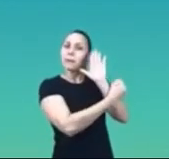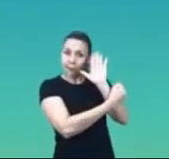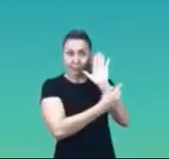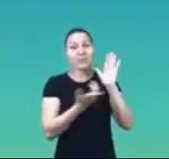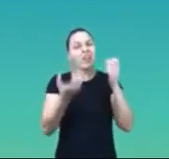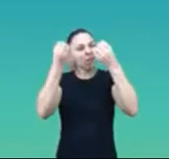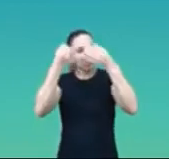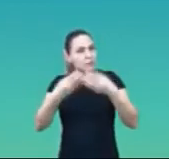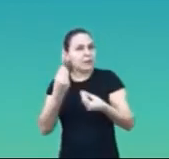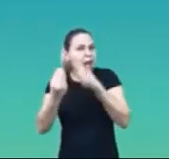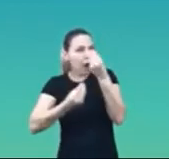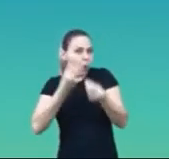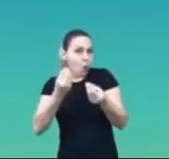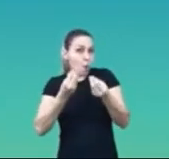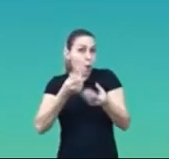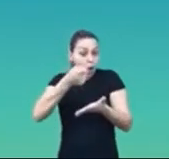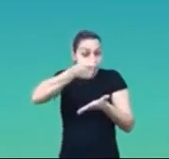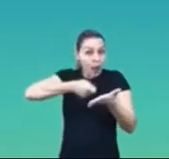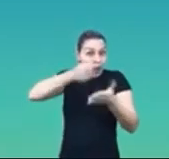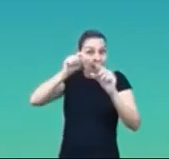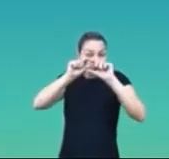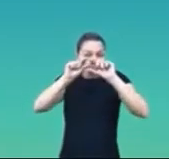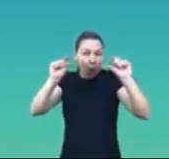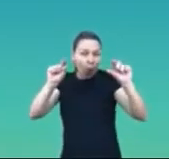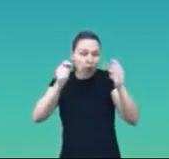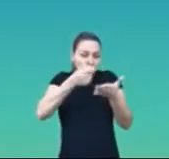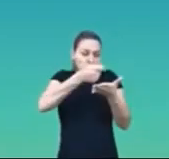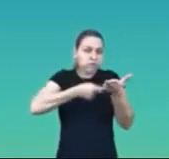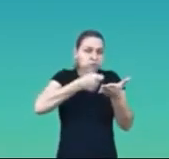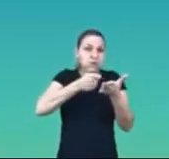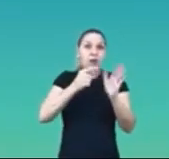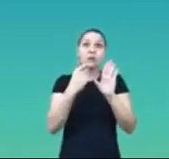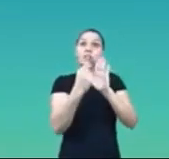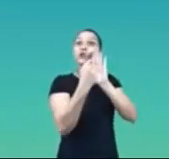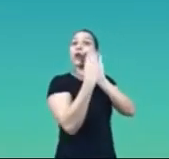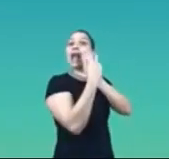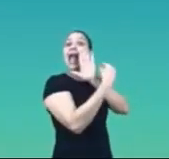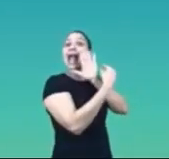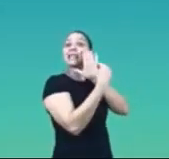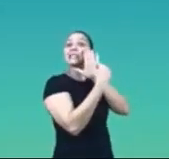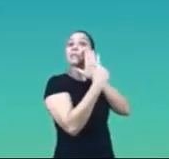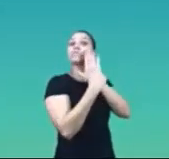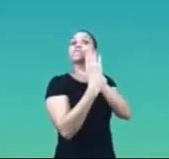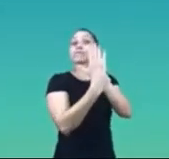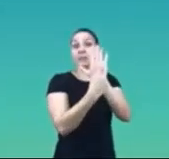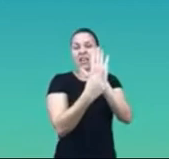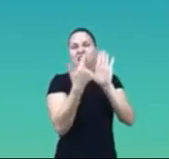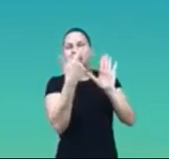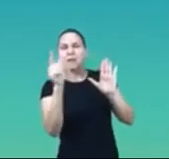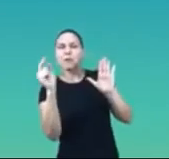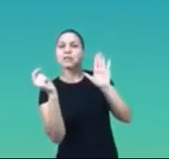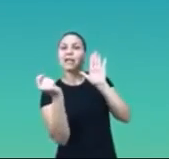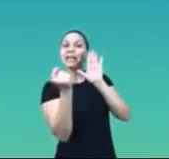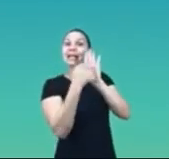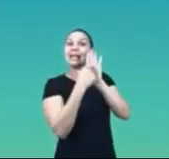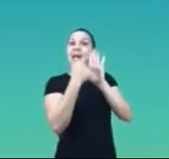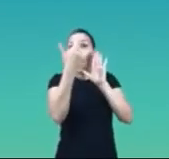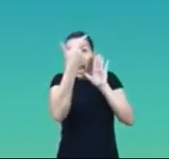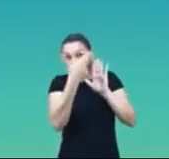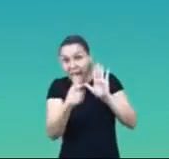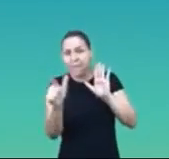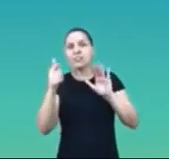barras. Vou te explicar. Para ler o código com a câmera, você seleciona essa opção. Depois você vai clicar aqui em